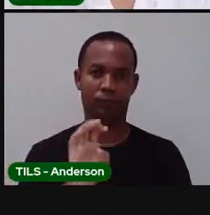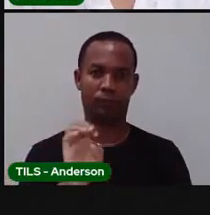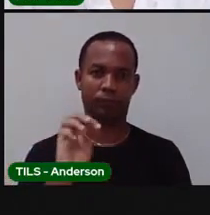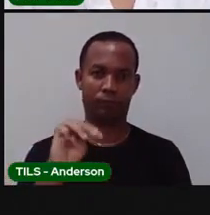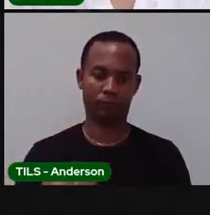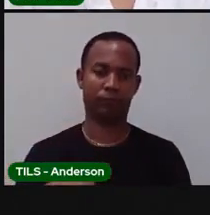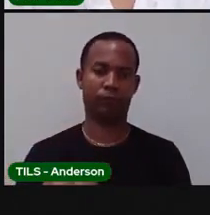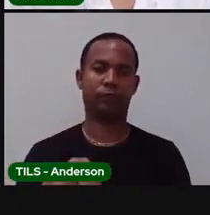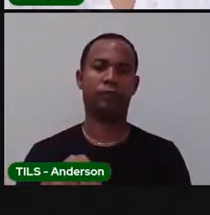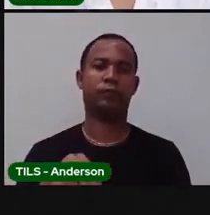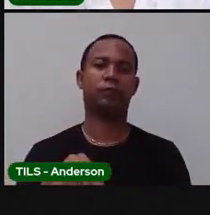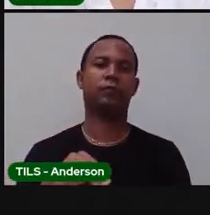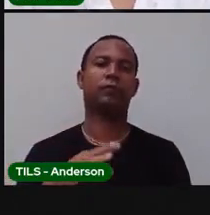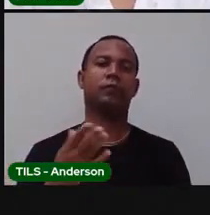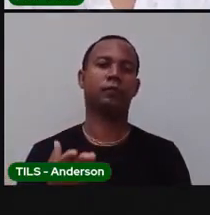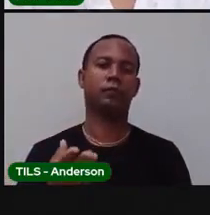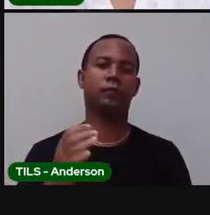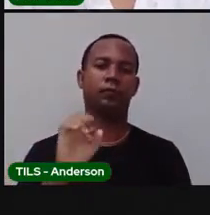Lei.